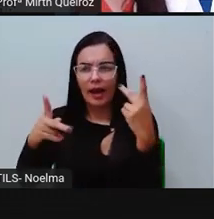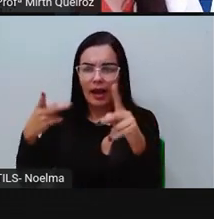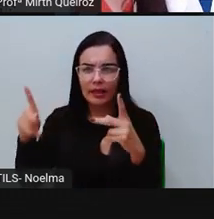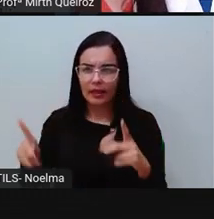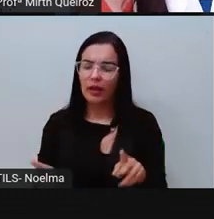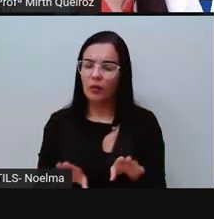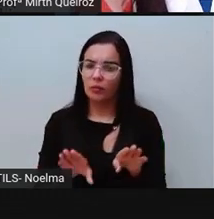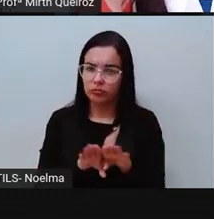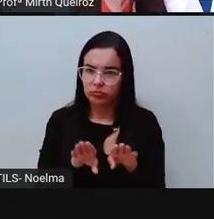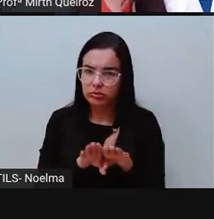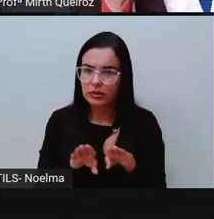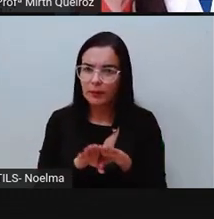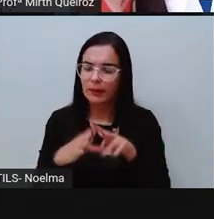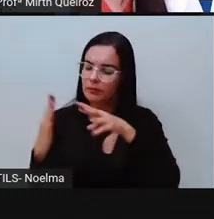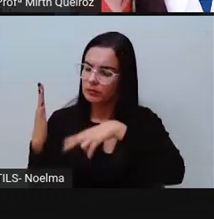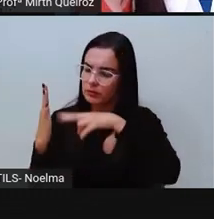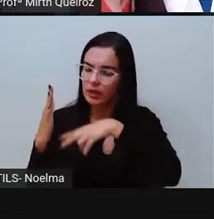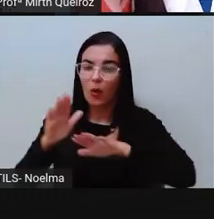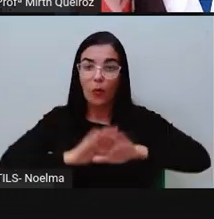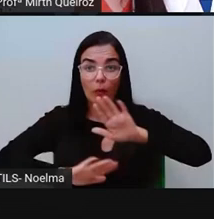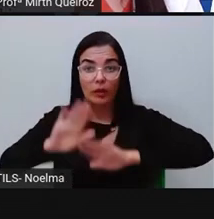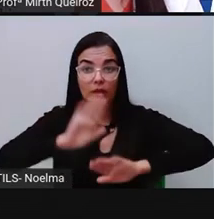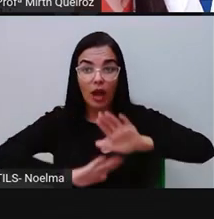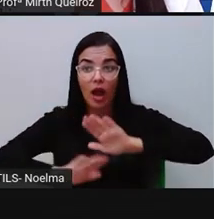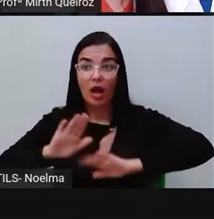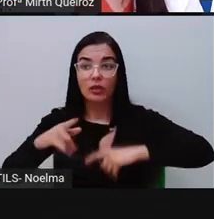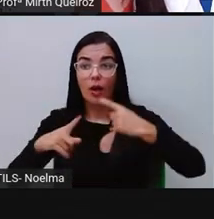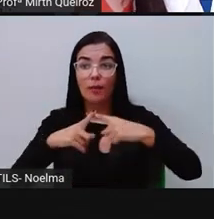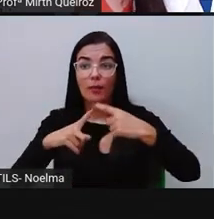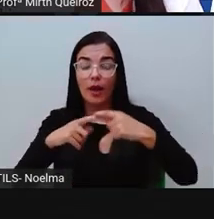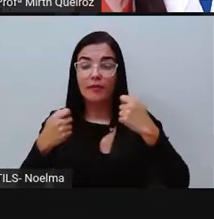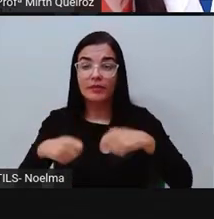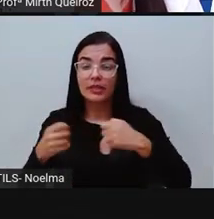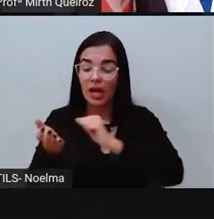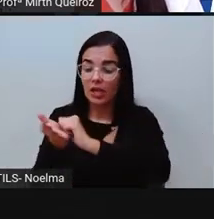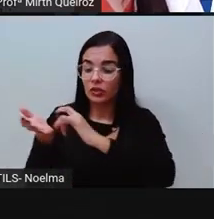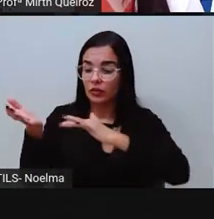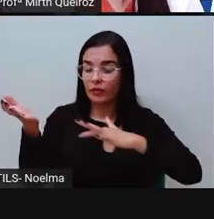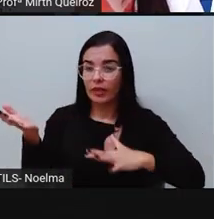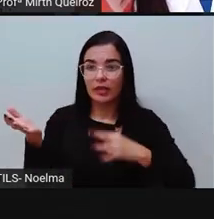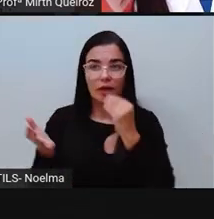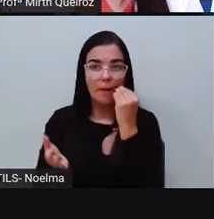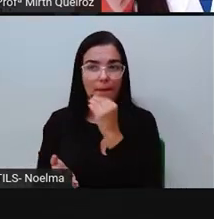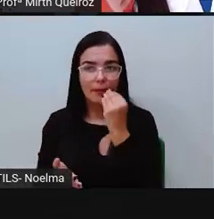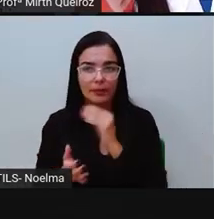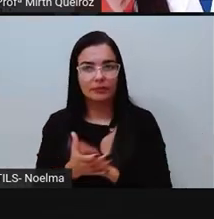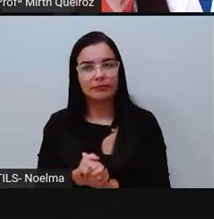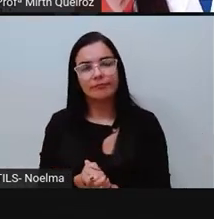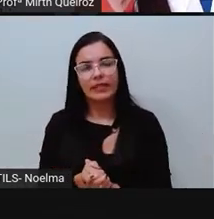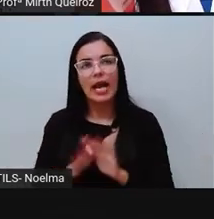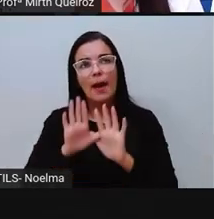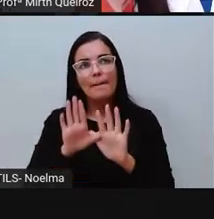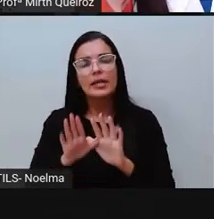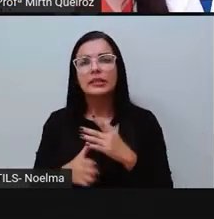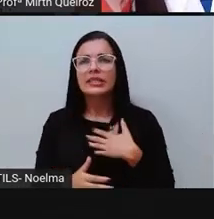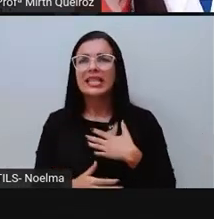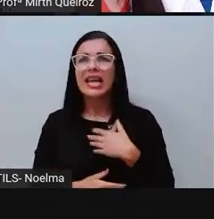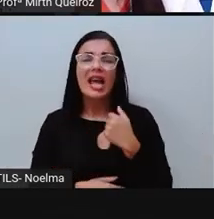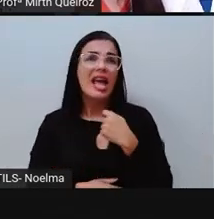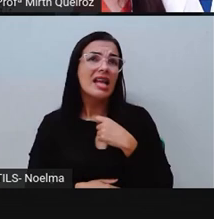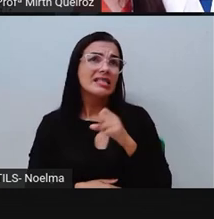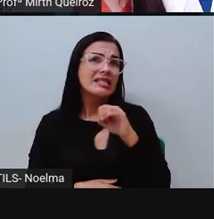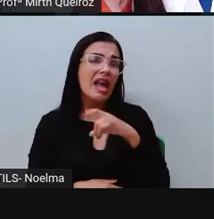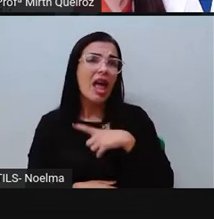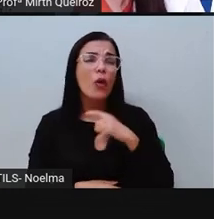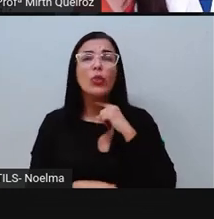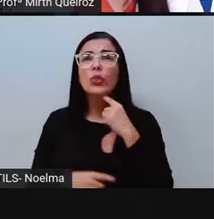professora, com muito cuidado, para que vocês possam realizar essa atividade. Pró, eu estou com dúvida, eu não entendi